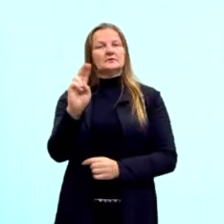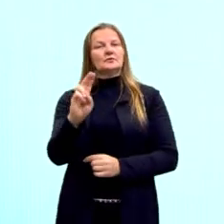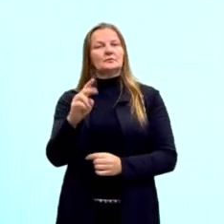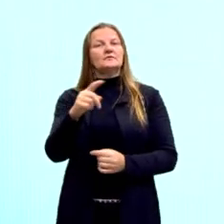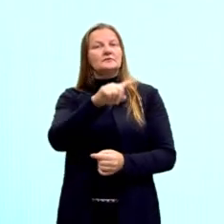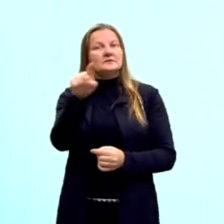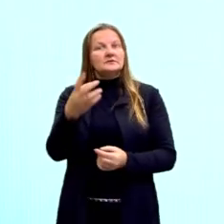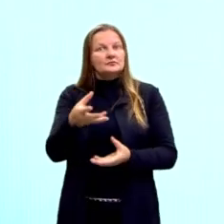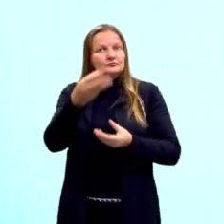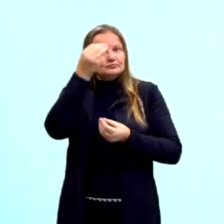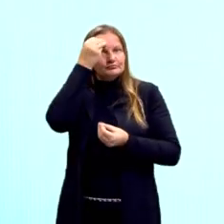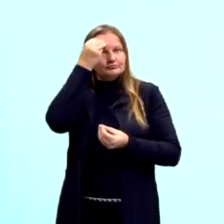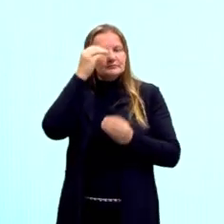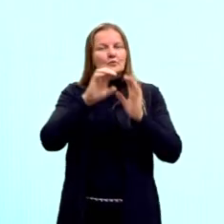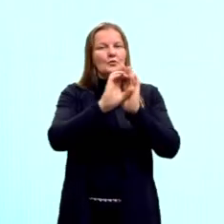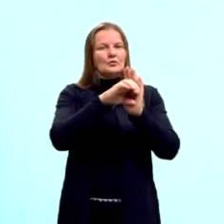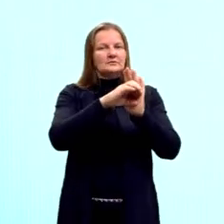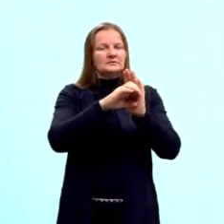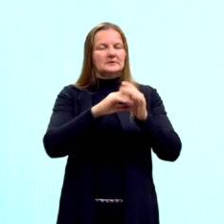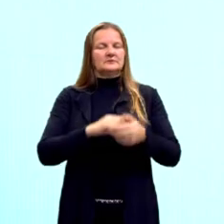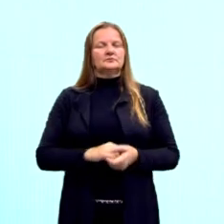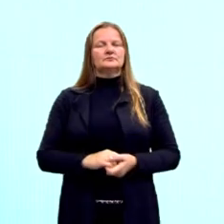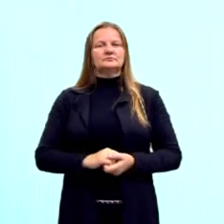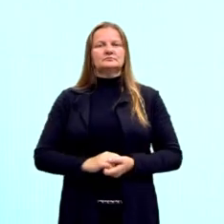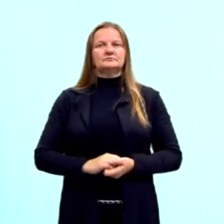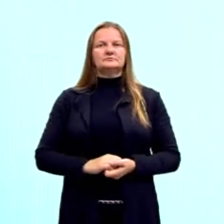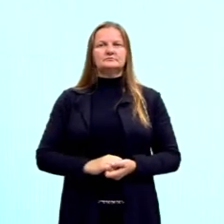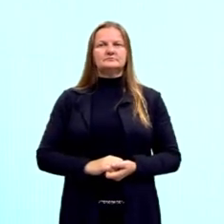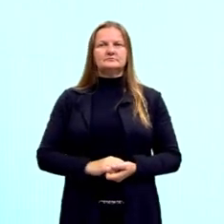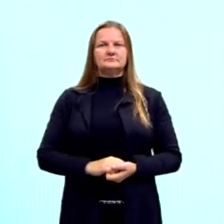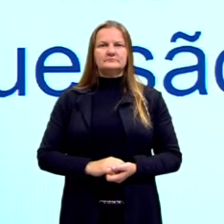já para auxiliar no entendimento da questão.